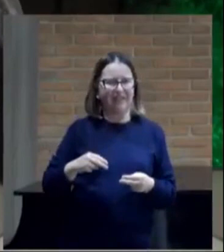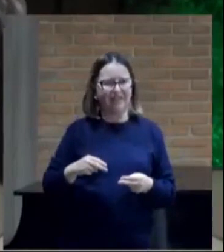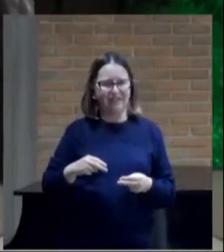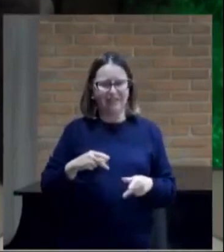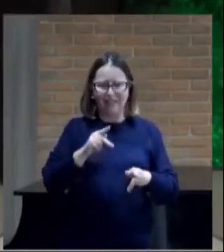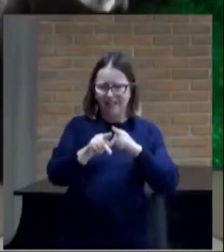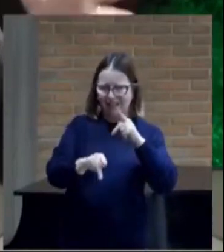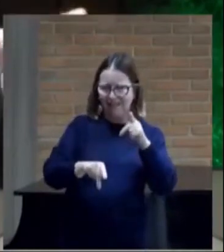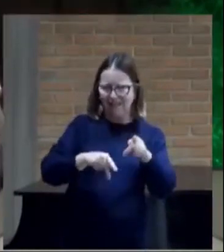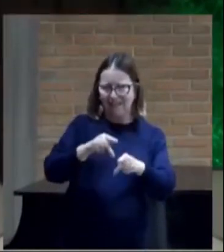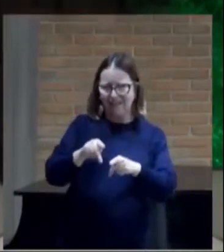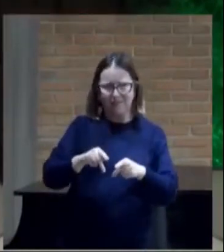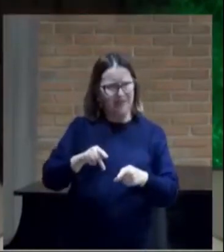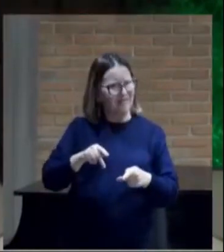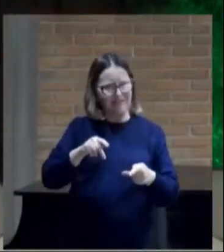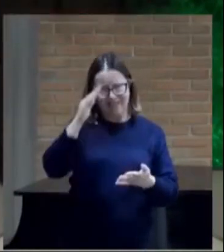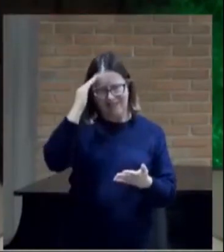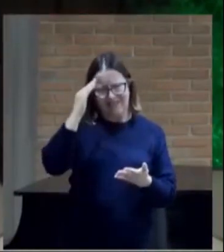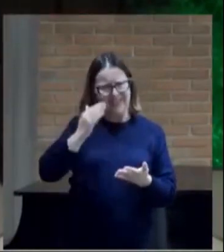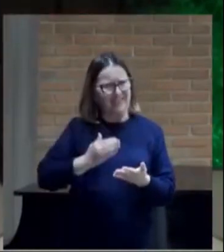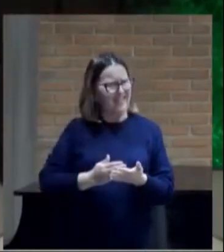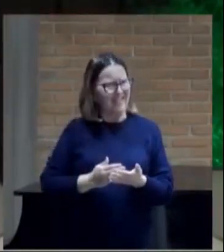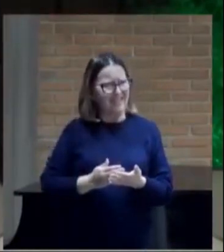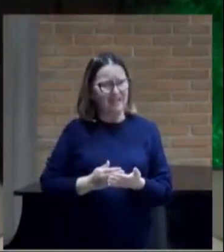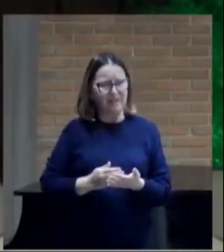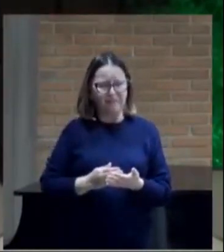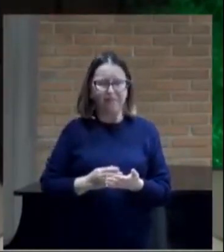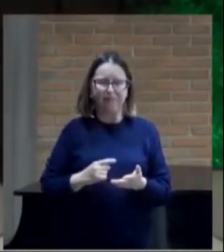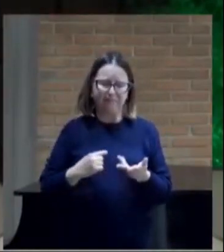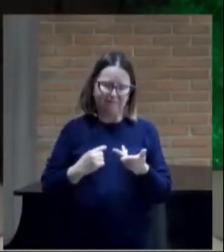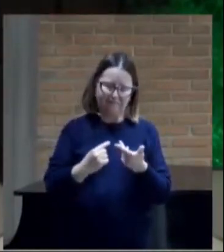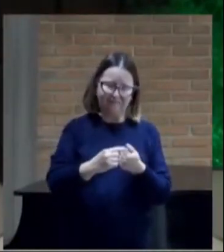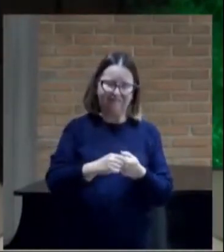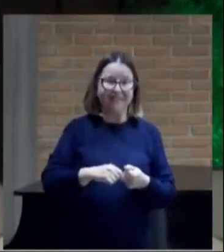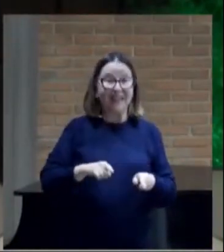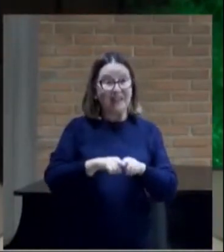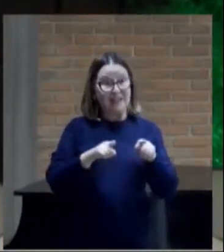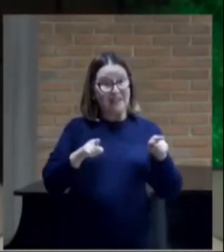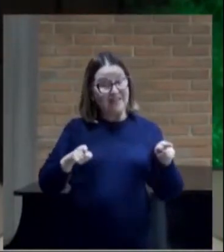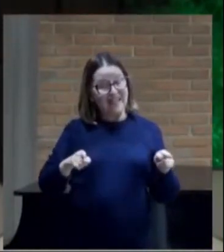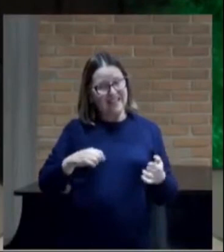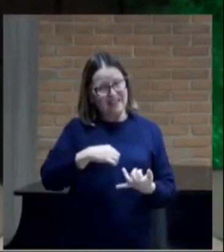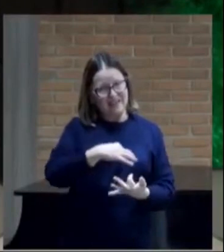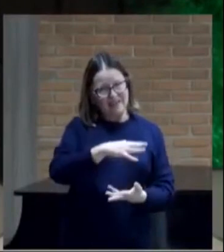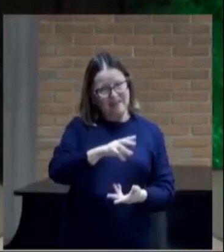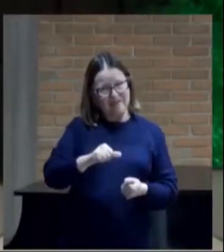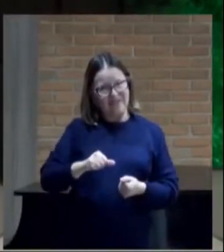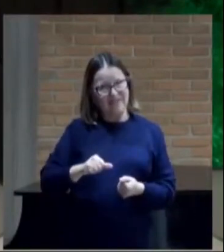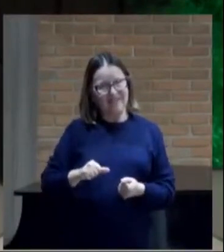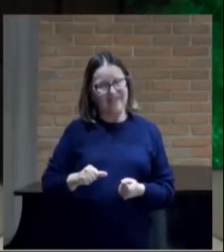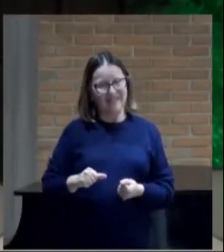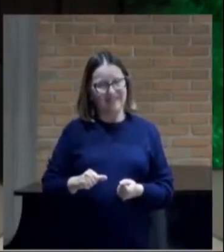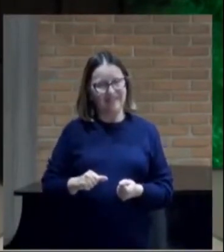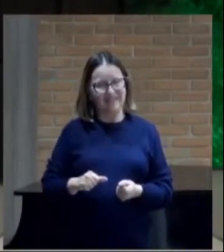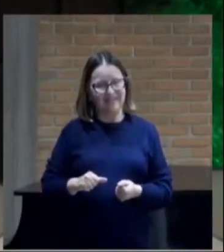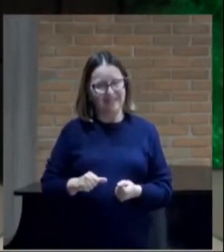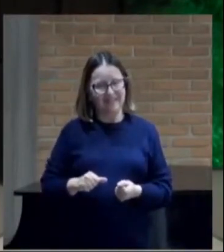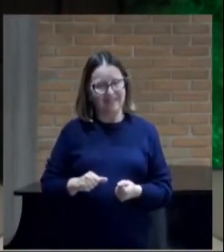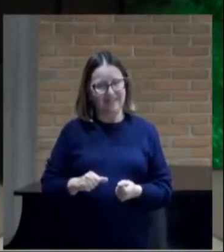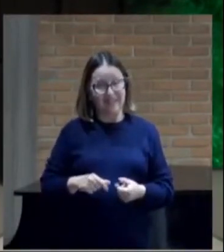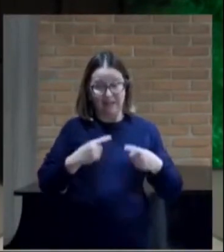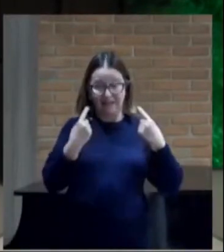os gentios, e assim por diante. Mas é um mundo que tem aversão